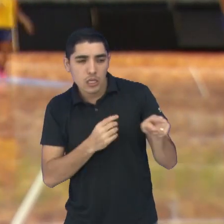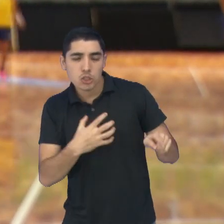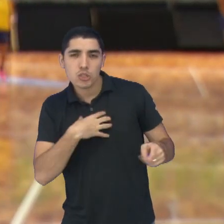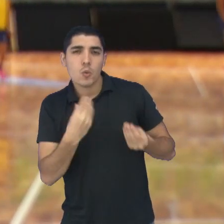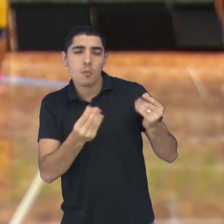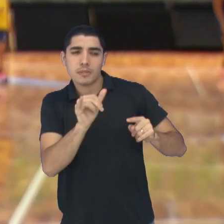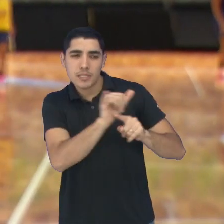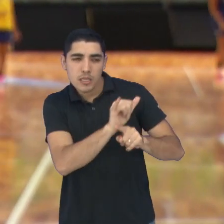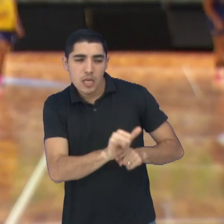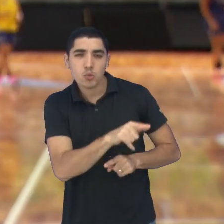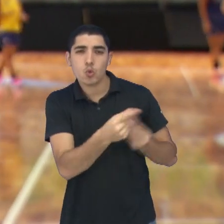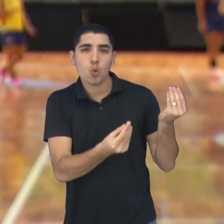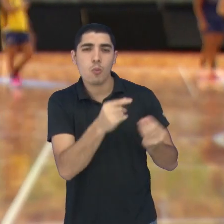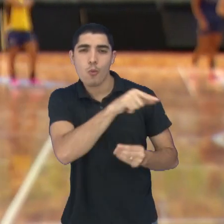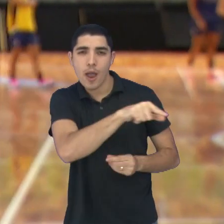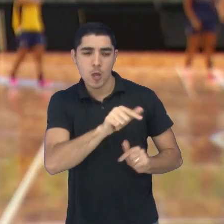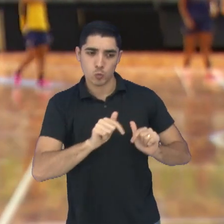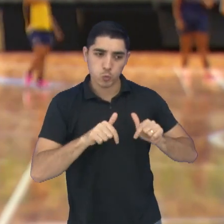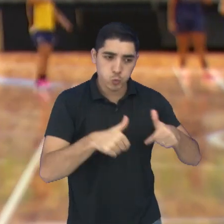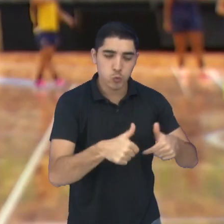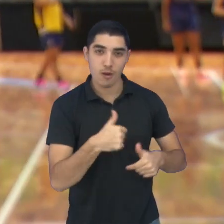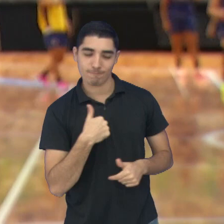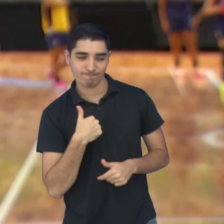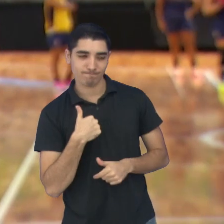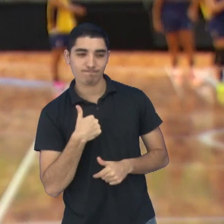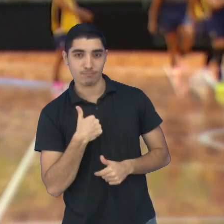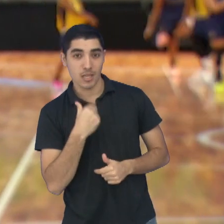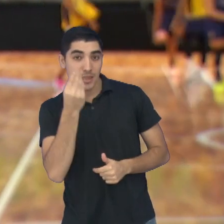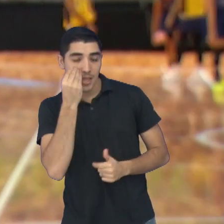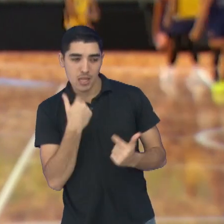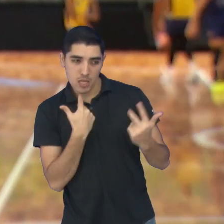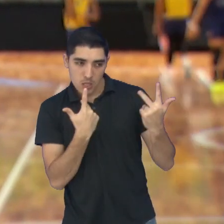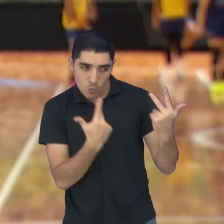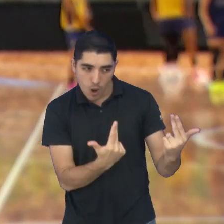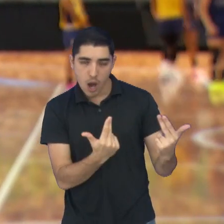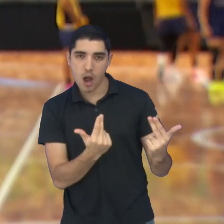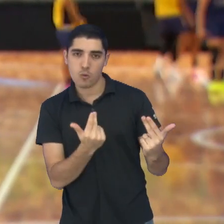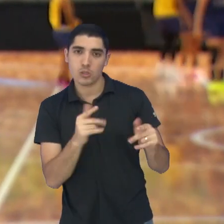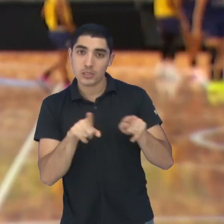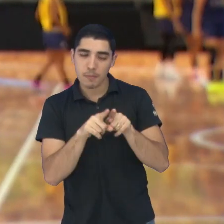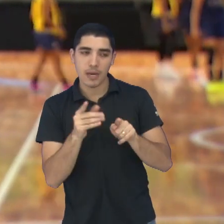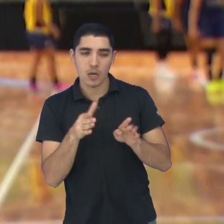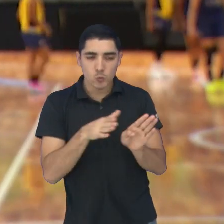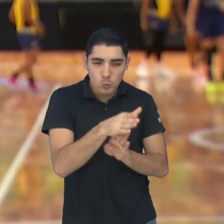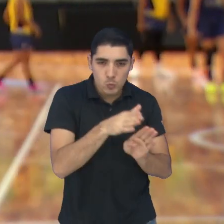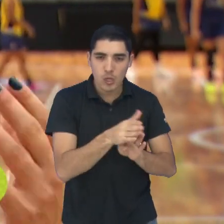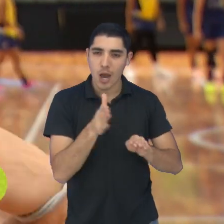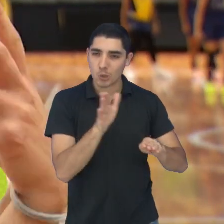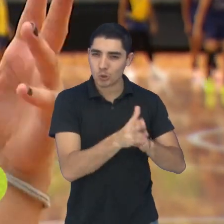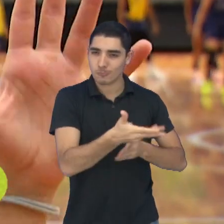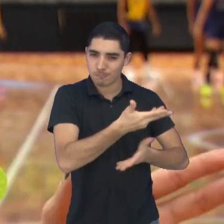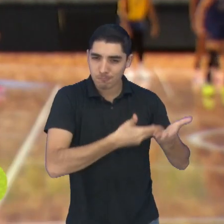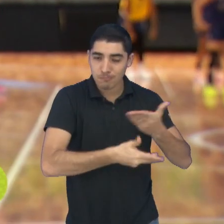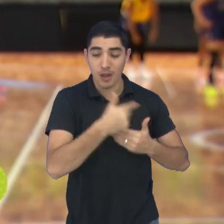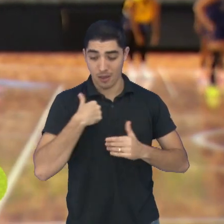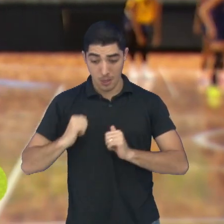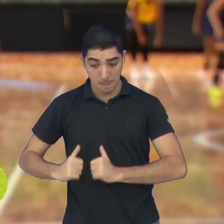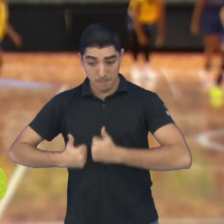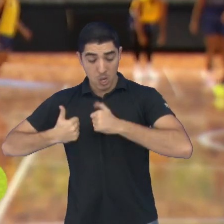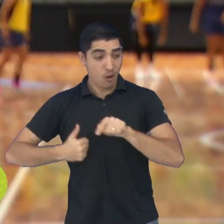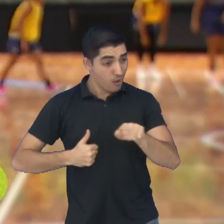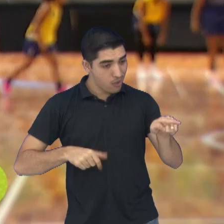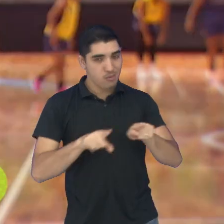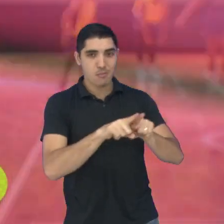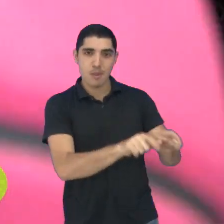de decisões que elas fazem para eu tentar aplicar no meu jogo, tentar melhorar e acho que vai ajudar muito, tanto em mim como nas meninas